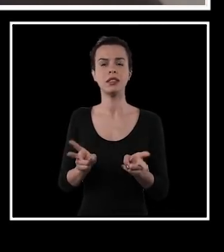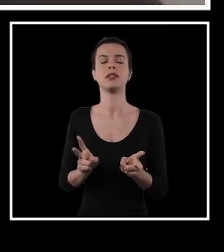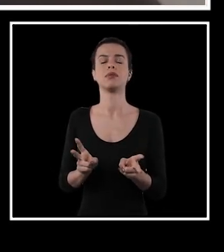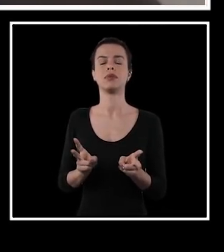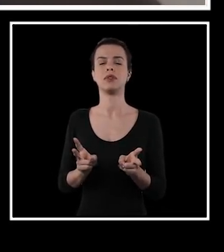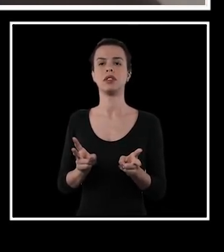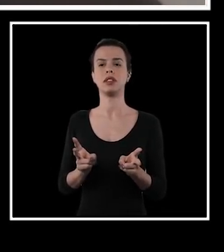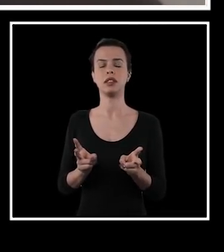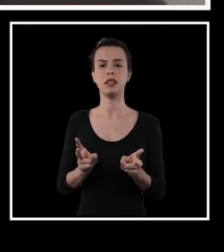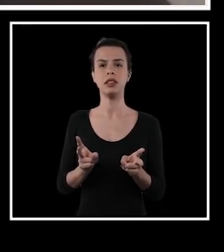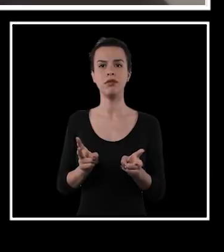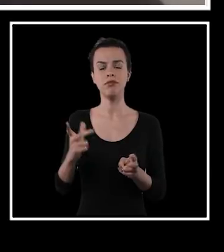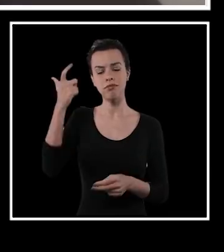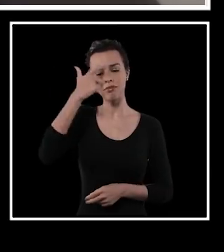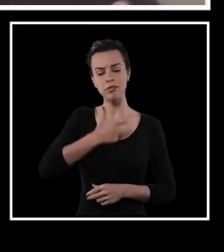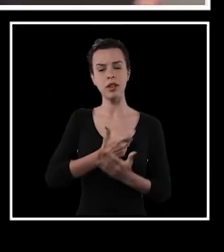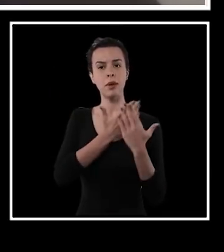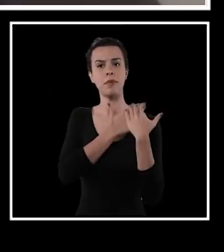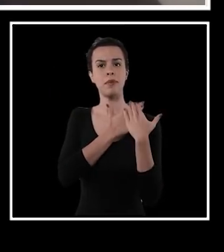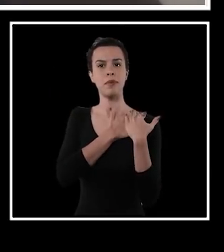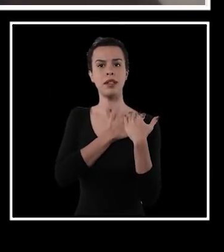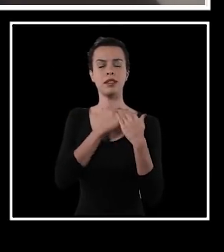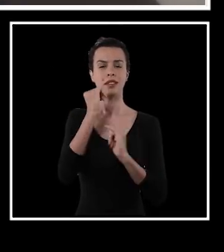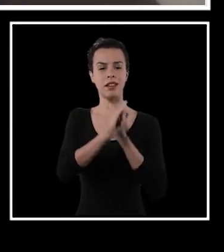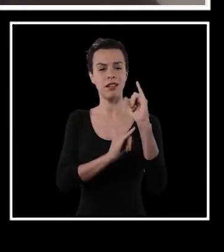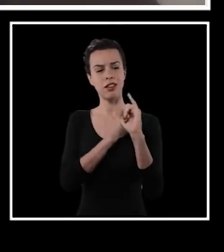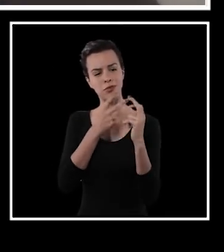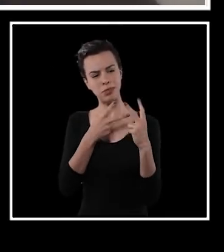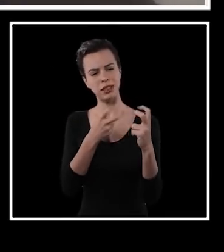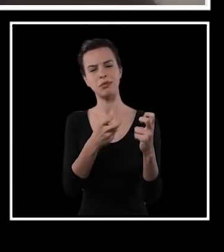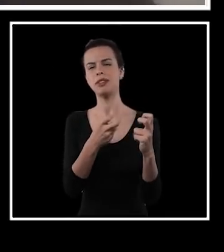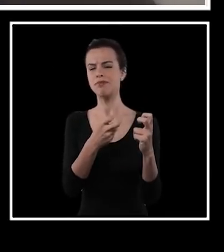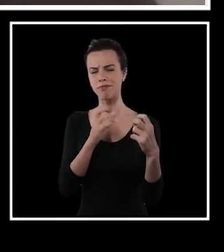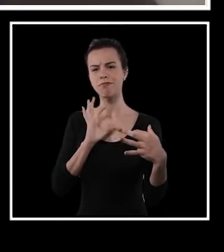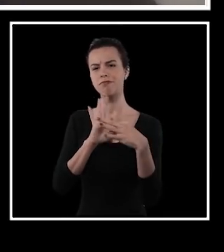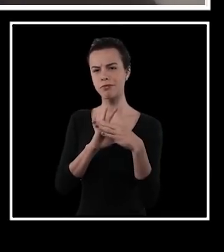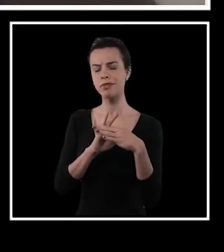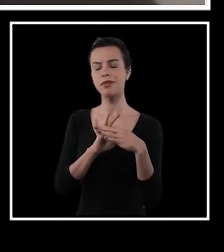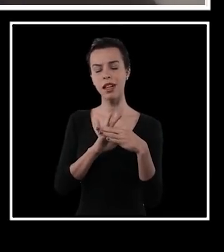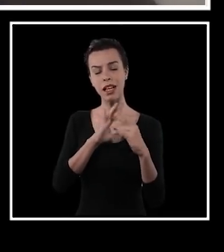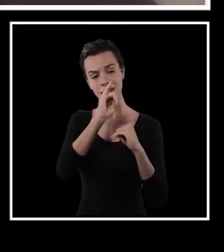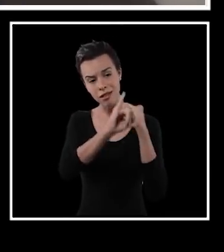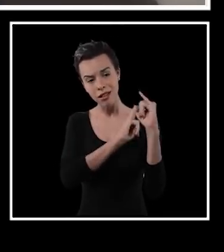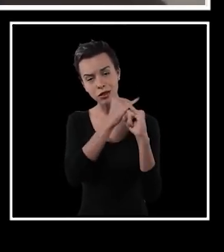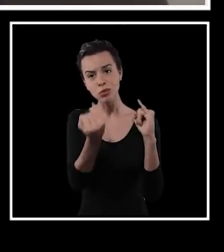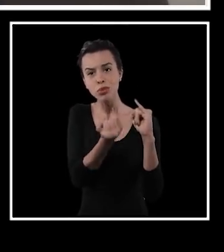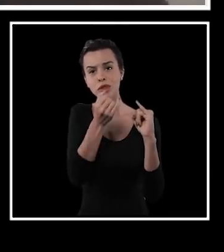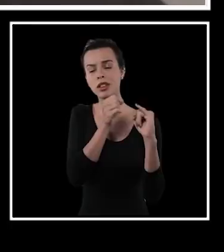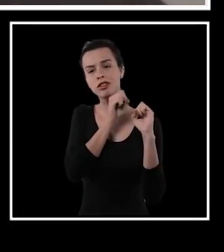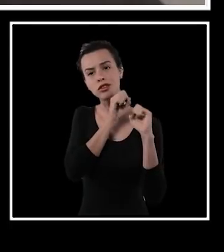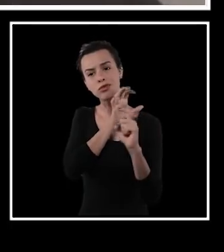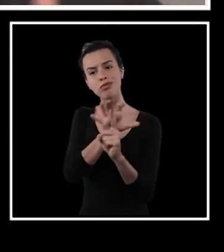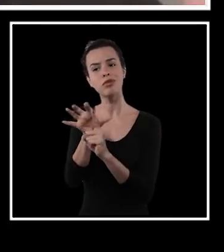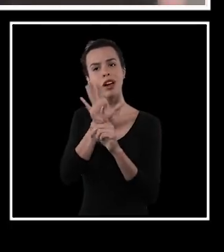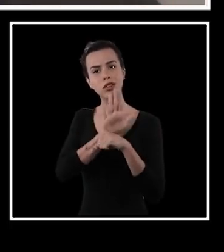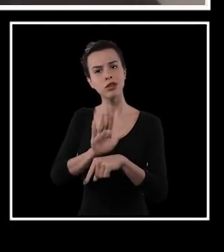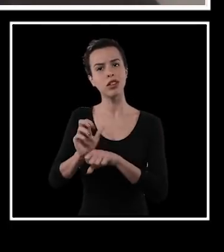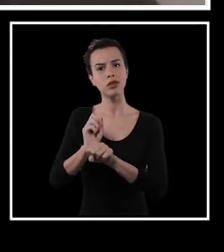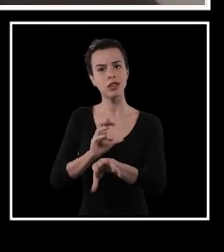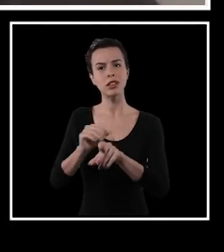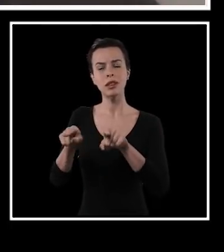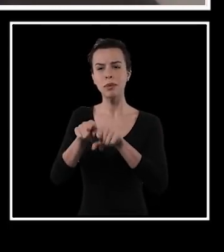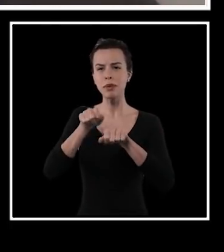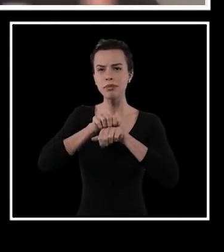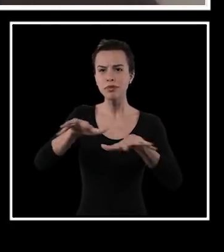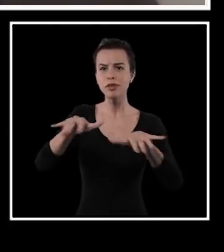desses meios todos pelo papel que a internet podia ter na educação e pelo papel de divulgação